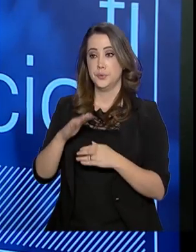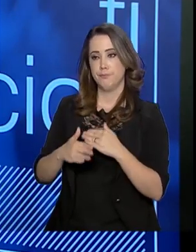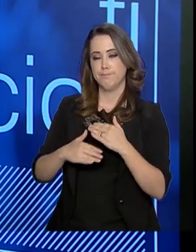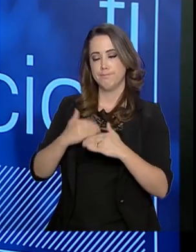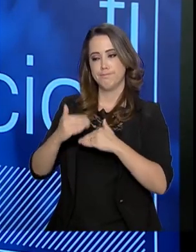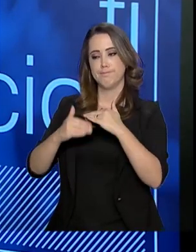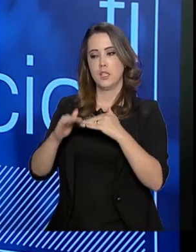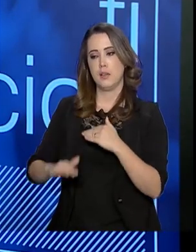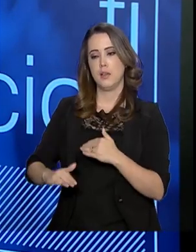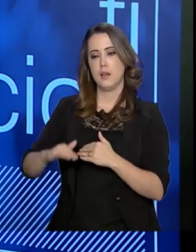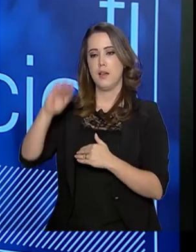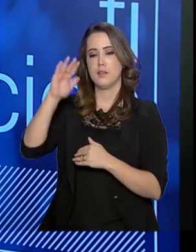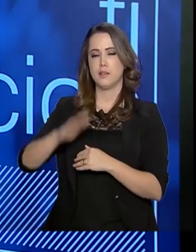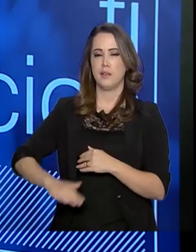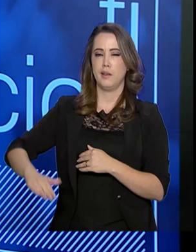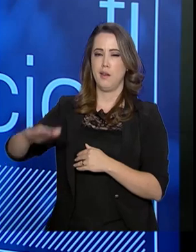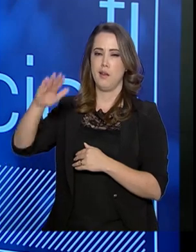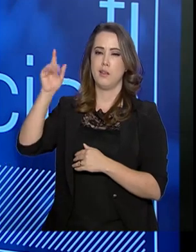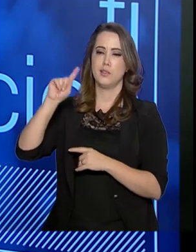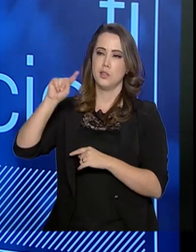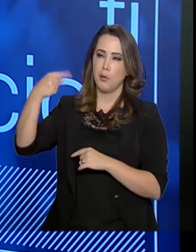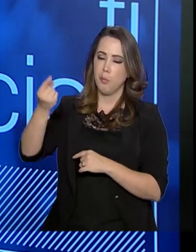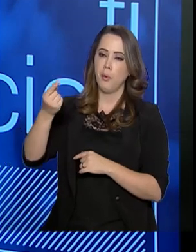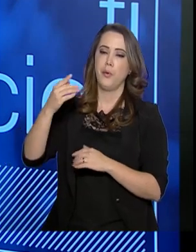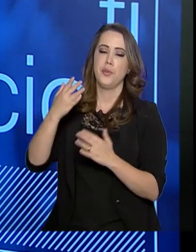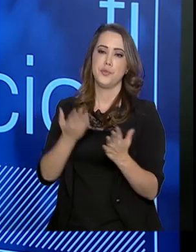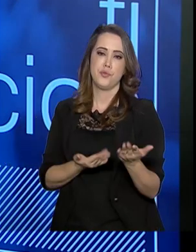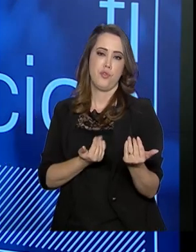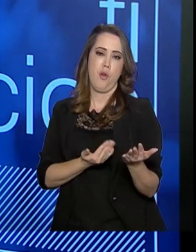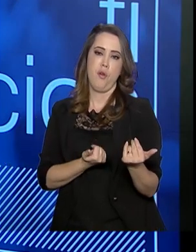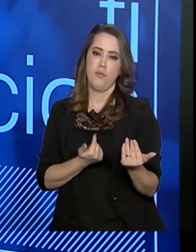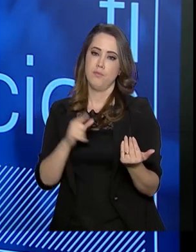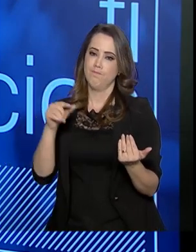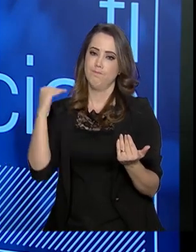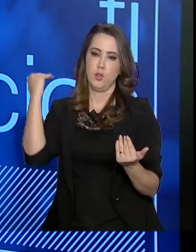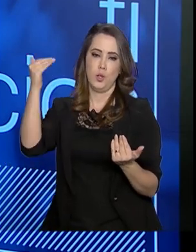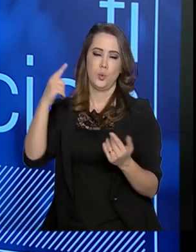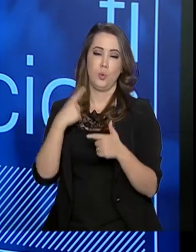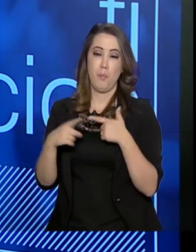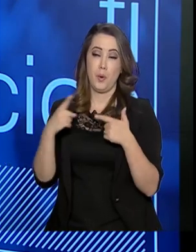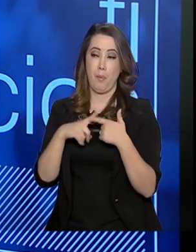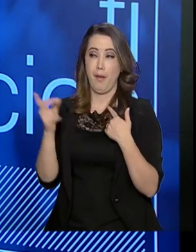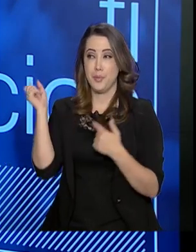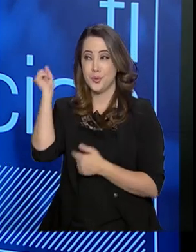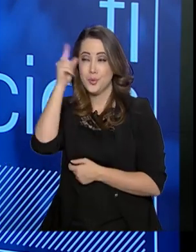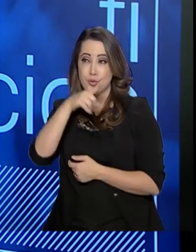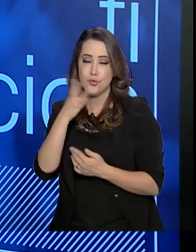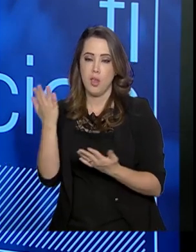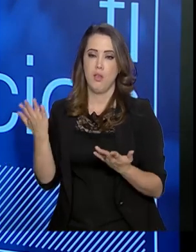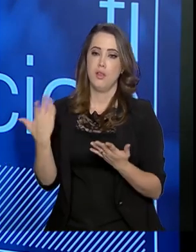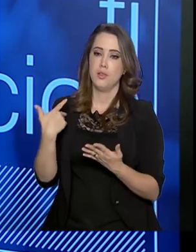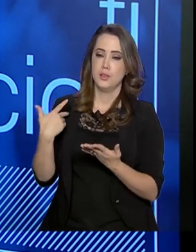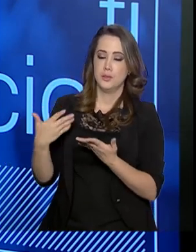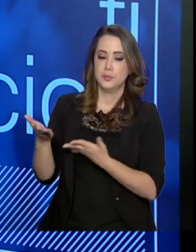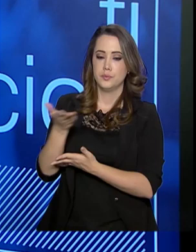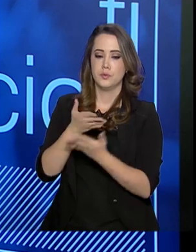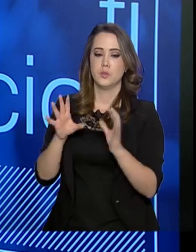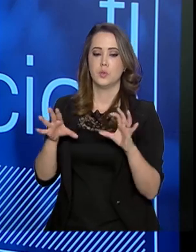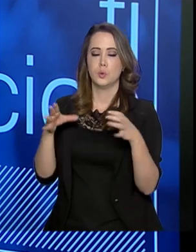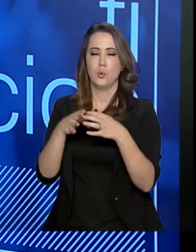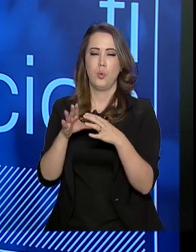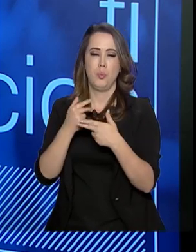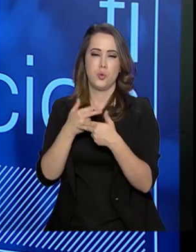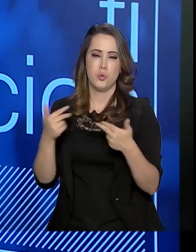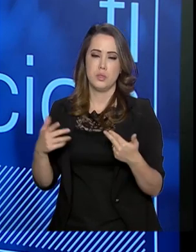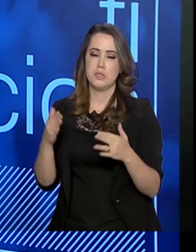uma criança mais tarde, um adolescente e um adulto com problemas, com dificuldades, envolvendo um conjunto de